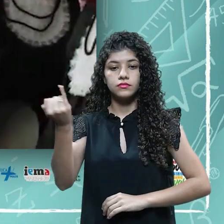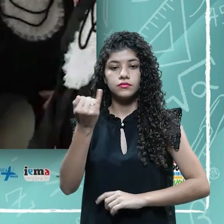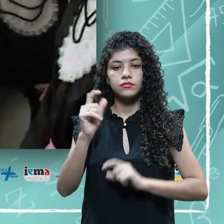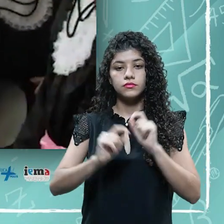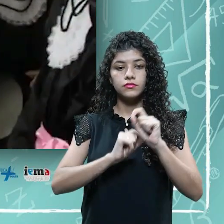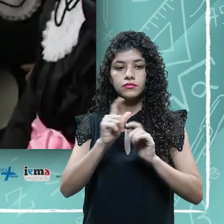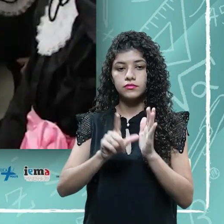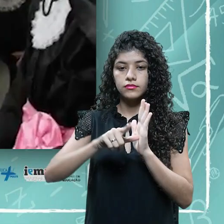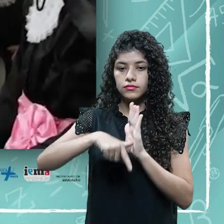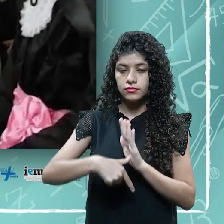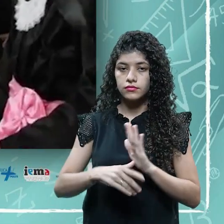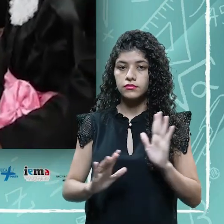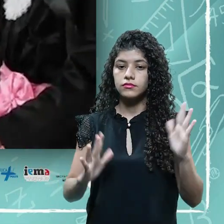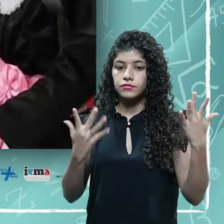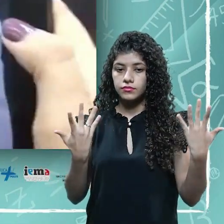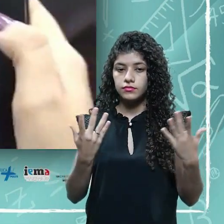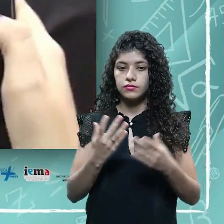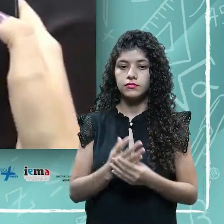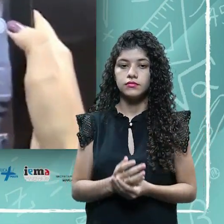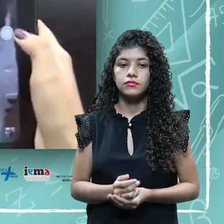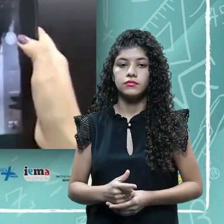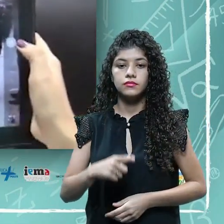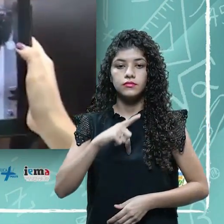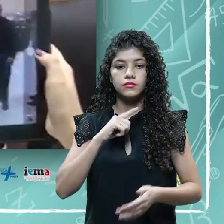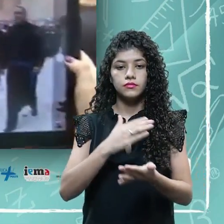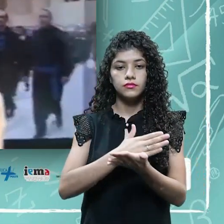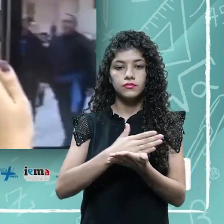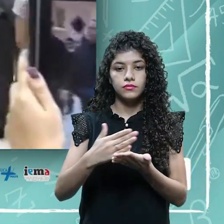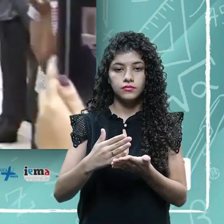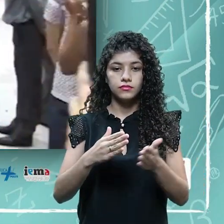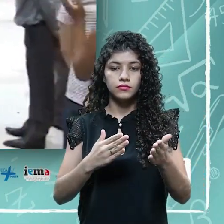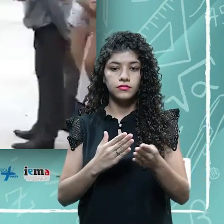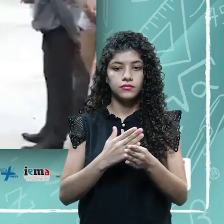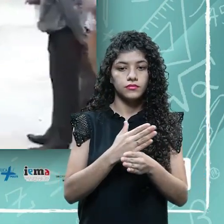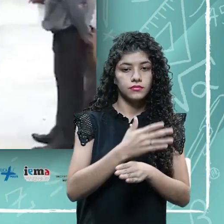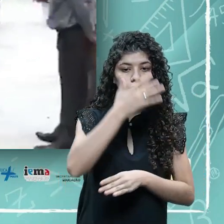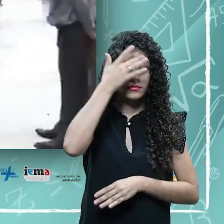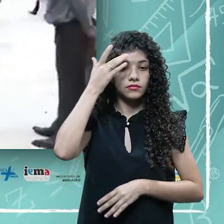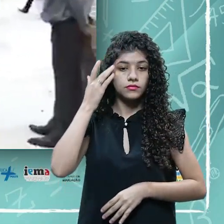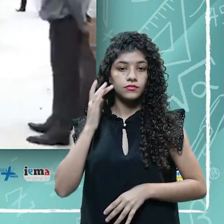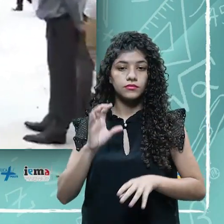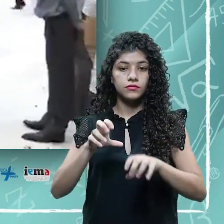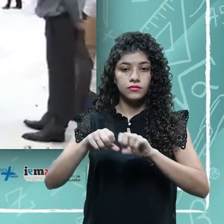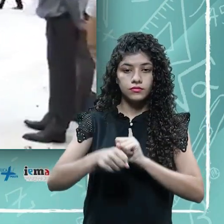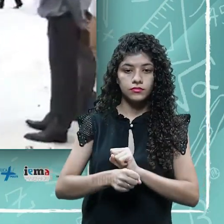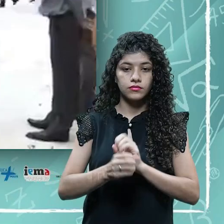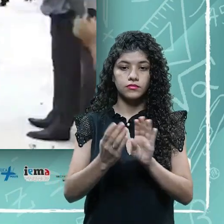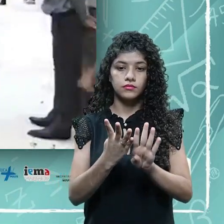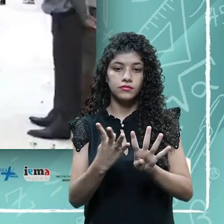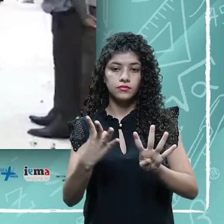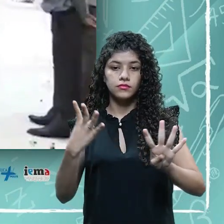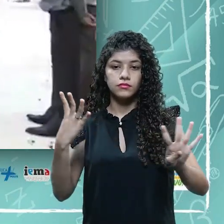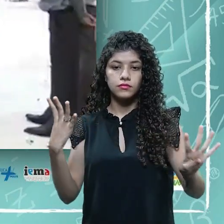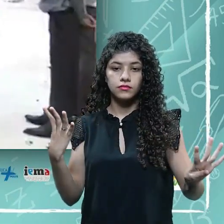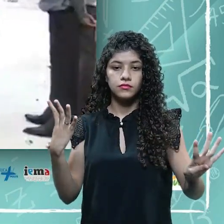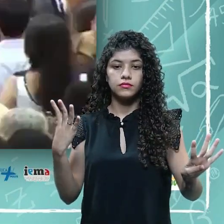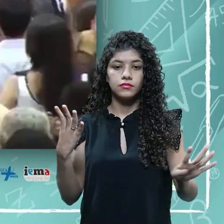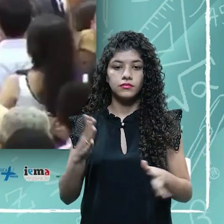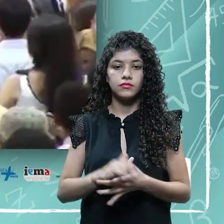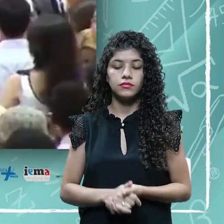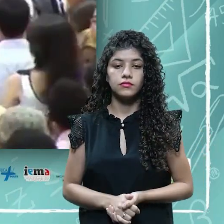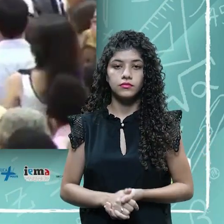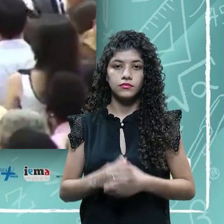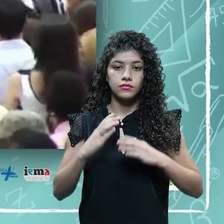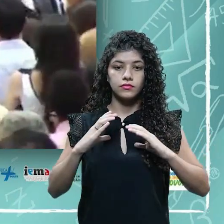não ocorram atrasos na cerimônia. A solenidade tem início com a entrada dos formandos, que estarão em fila. Ela será guiada pelo